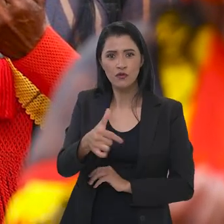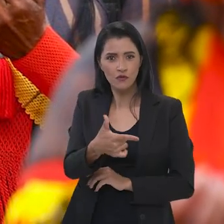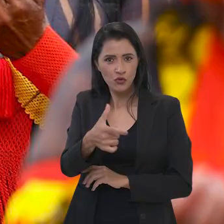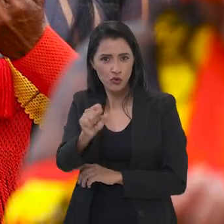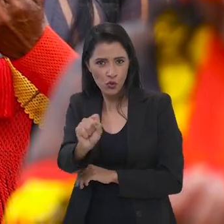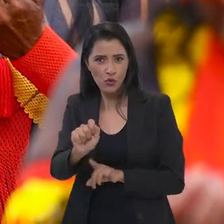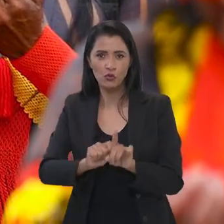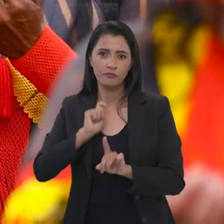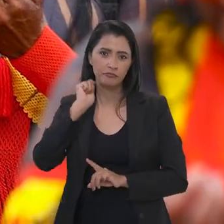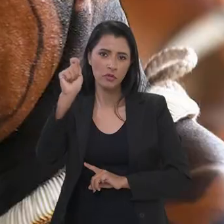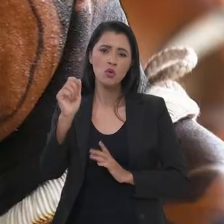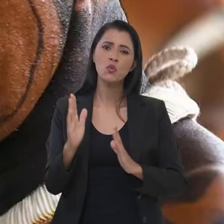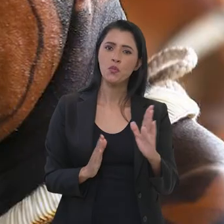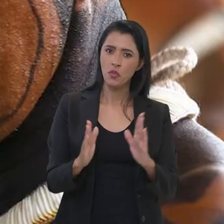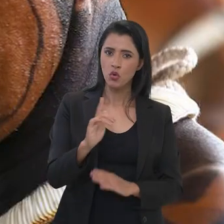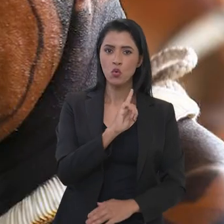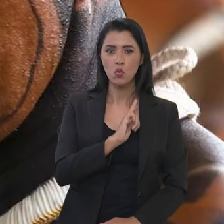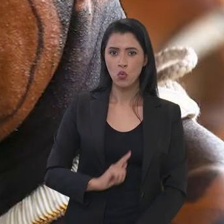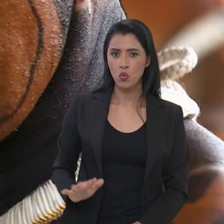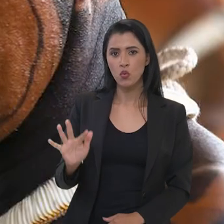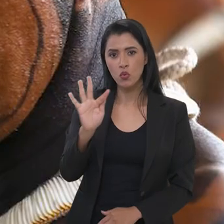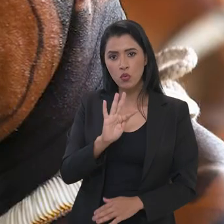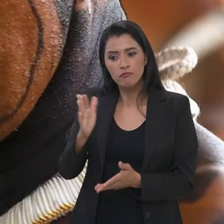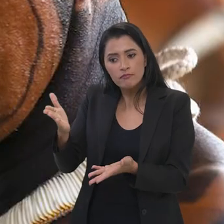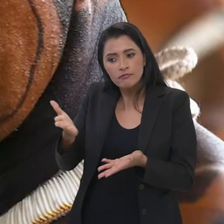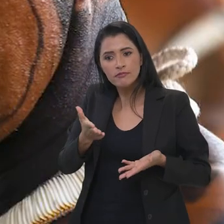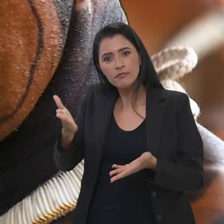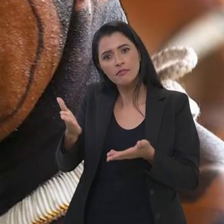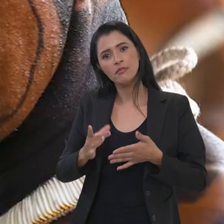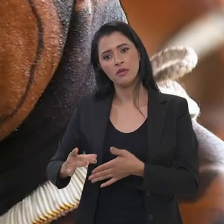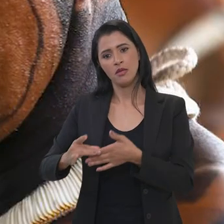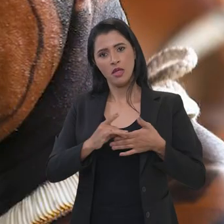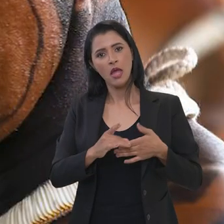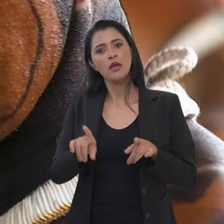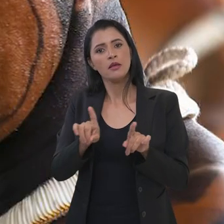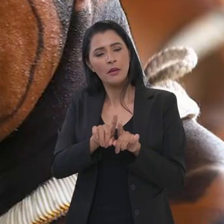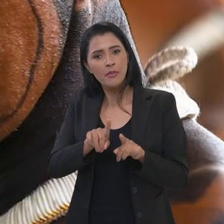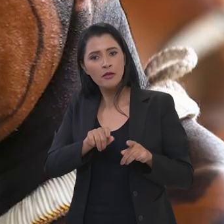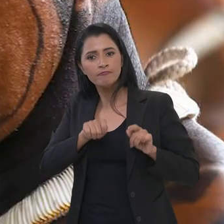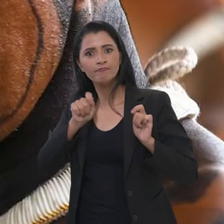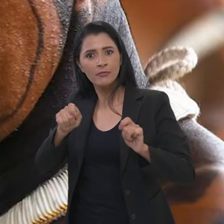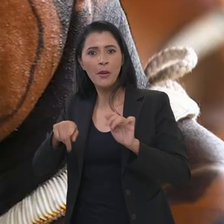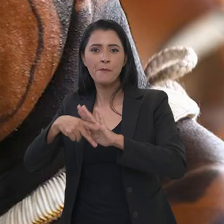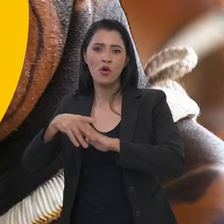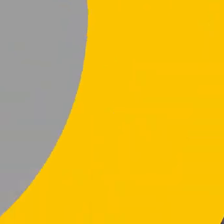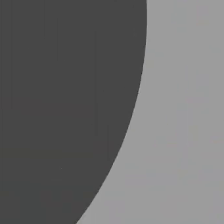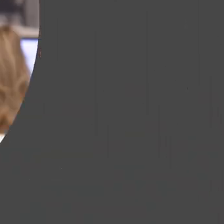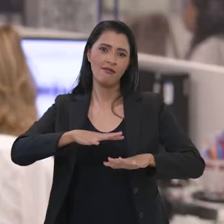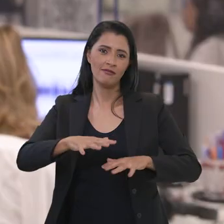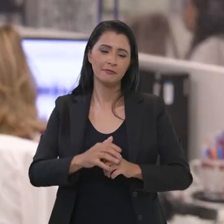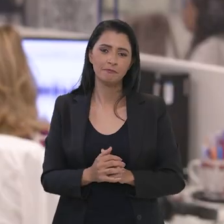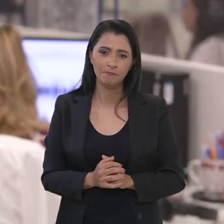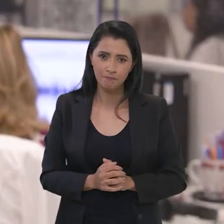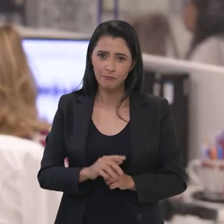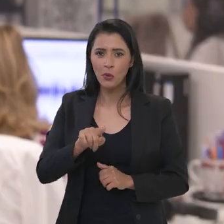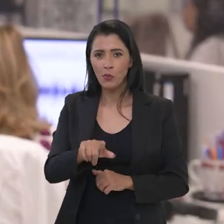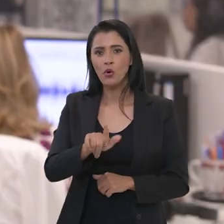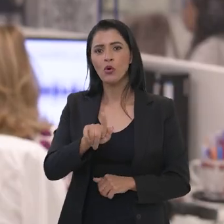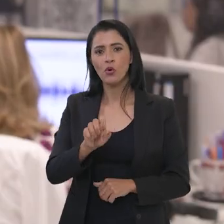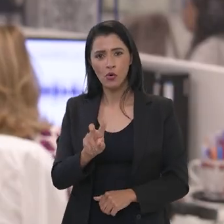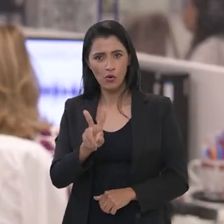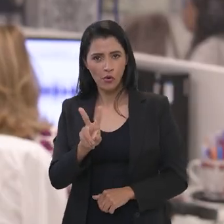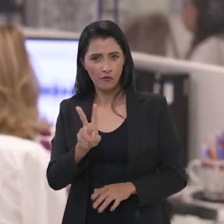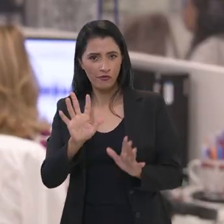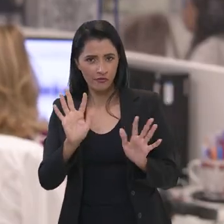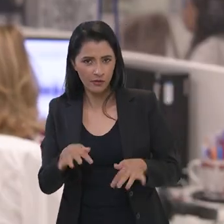28 de abril. Nesse período, o governo federal receberá lideranças e reivindicações do movimento. E o ponto gov de hoje